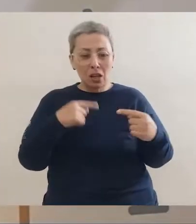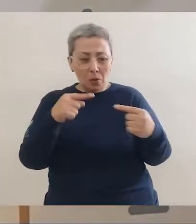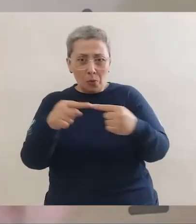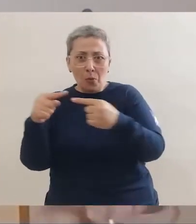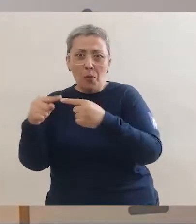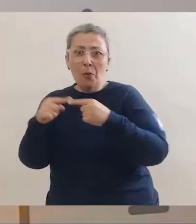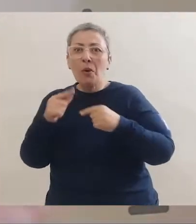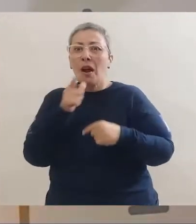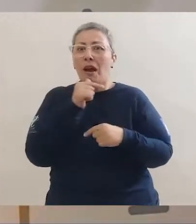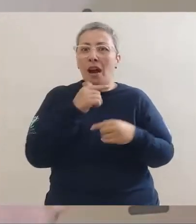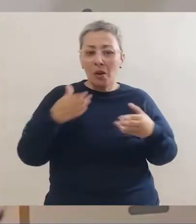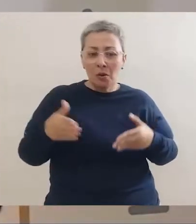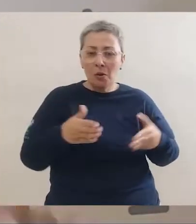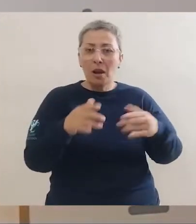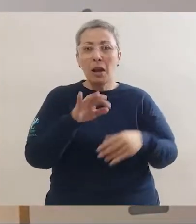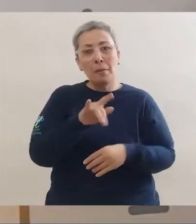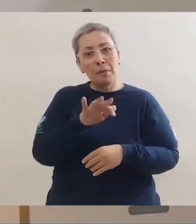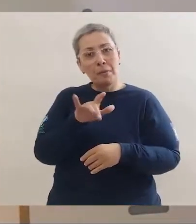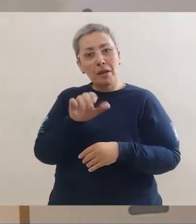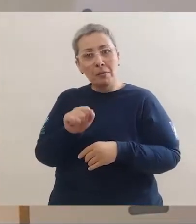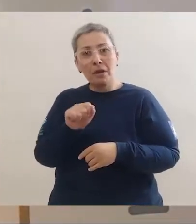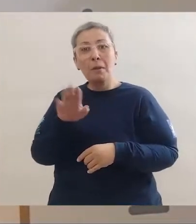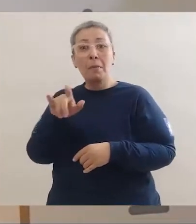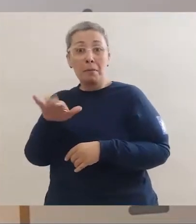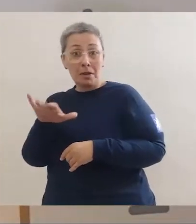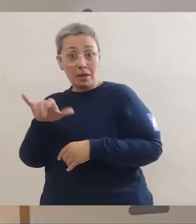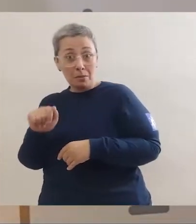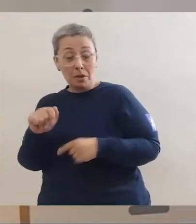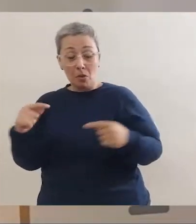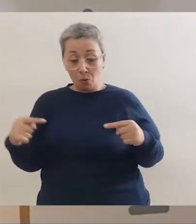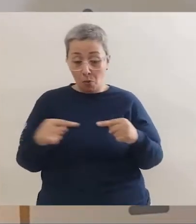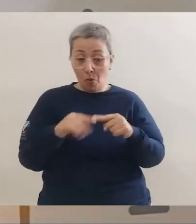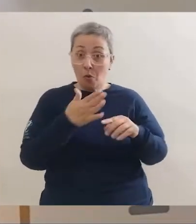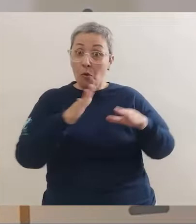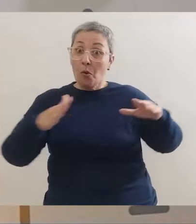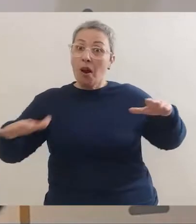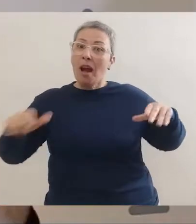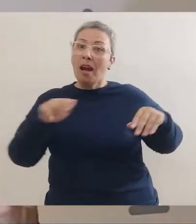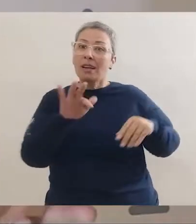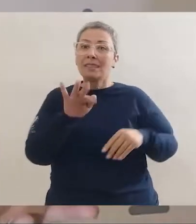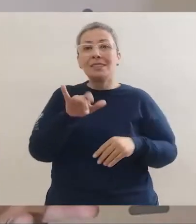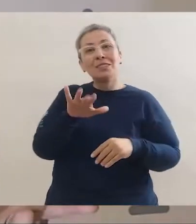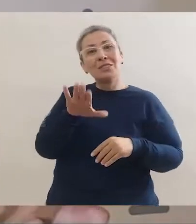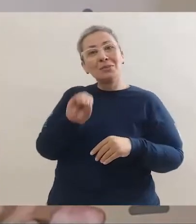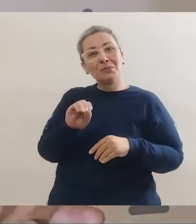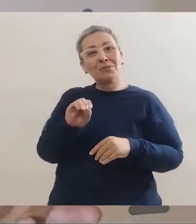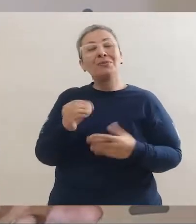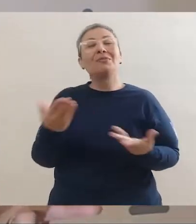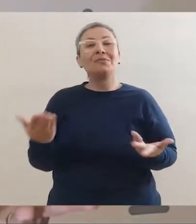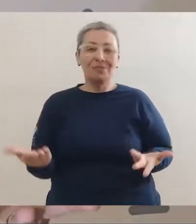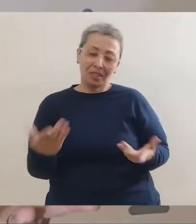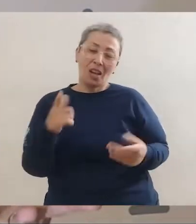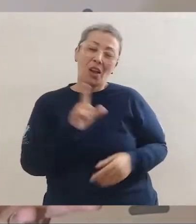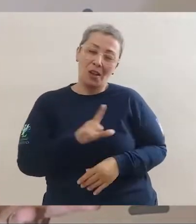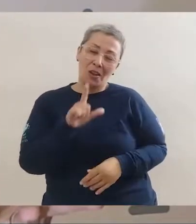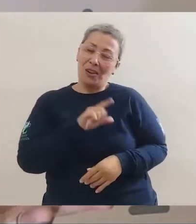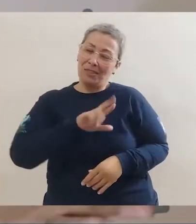Dizem até que do encontro das águas do rio Capiberibe com o rio Beberibe é que se forma o Oceano Atlântico.